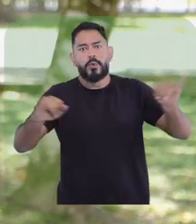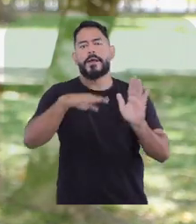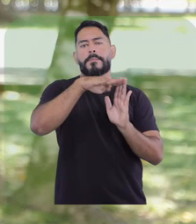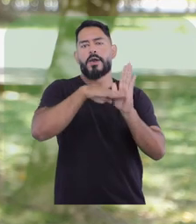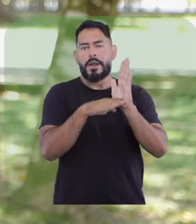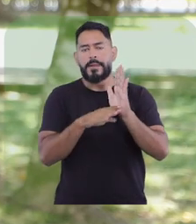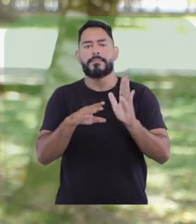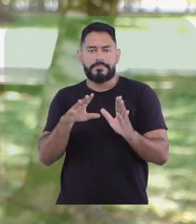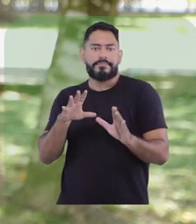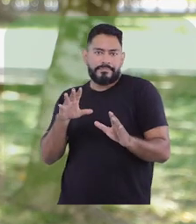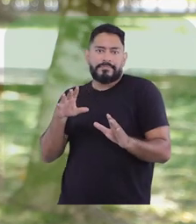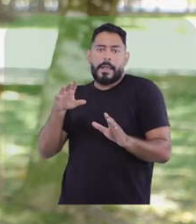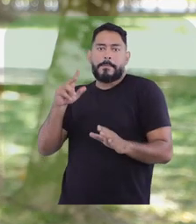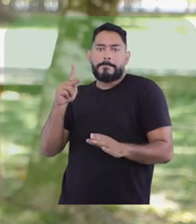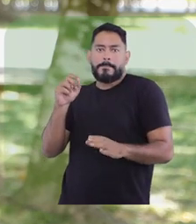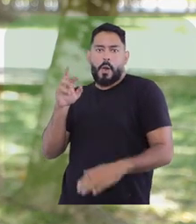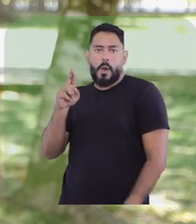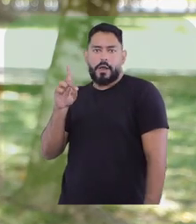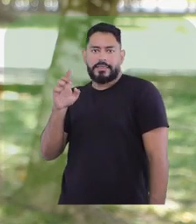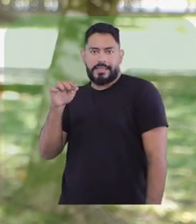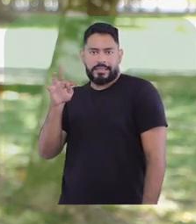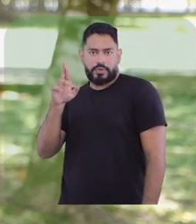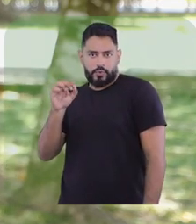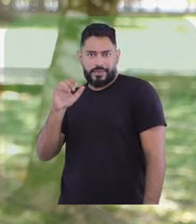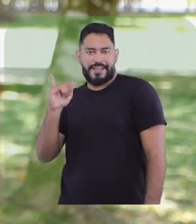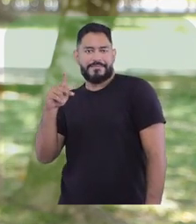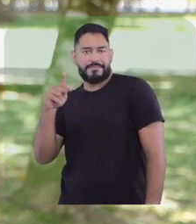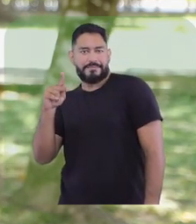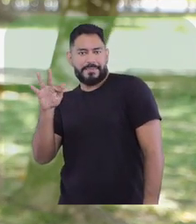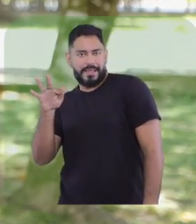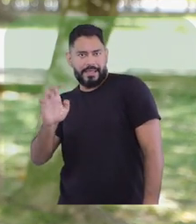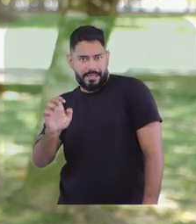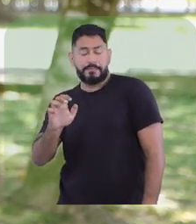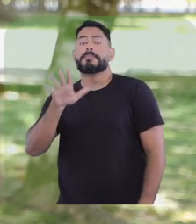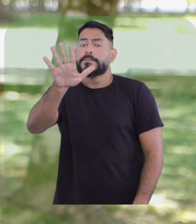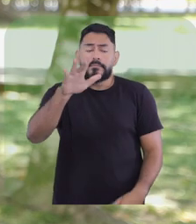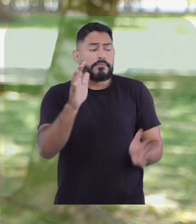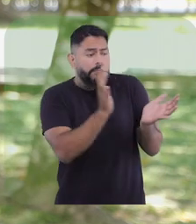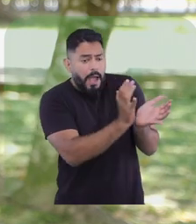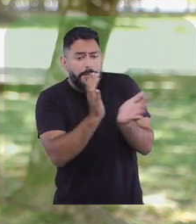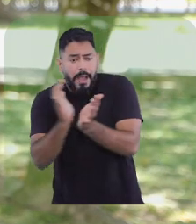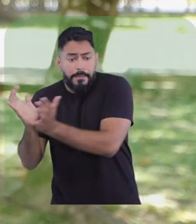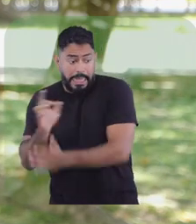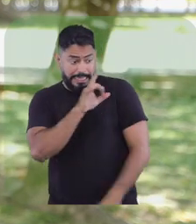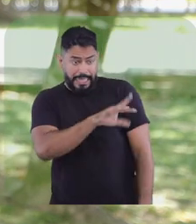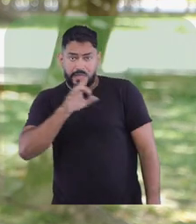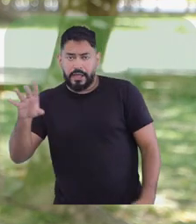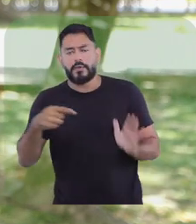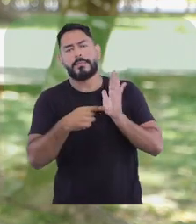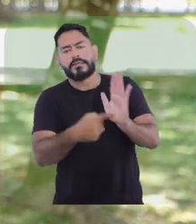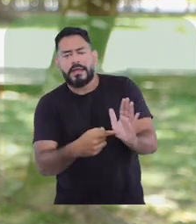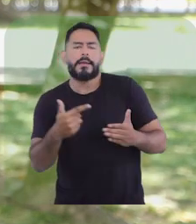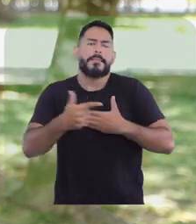quadro Por Dentro do IFPE, com uma série de vídeos em que cada categoria contratada apresentará suas